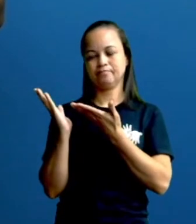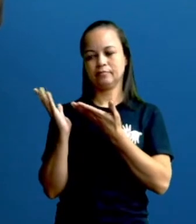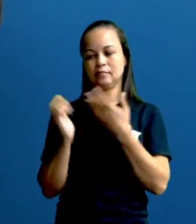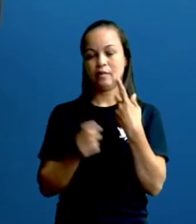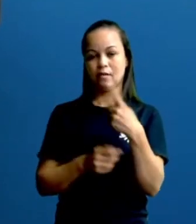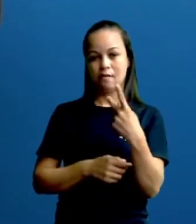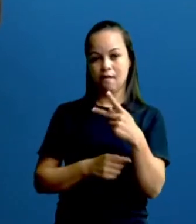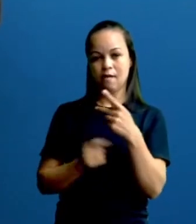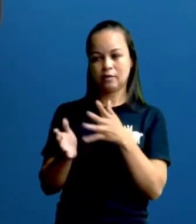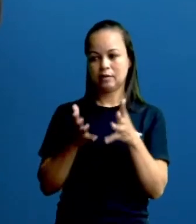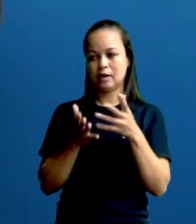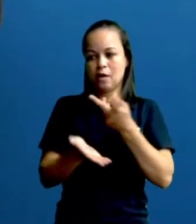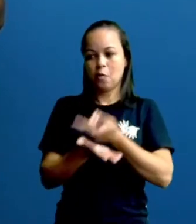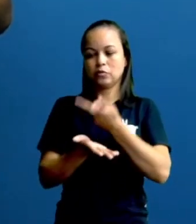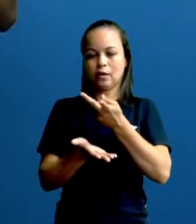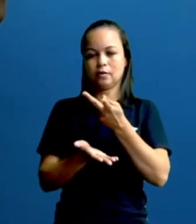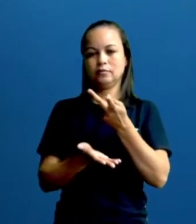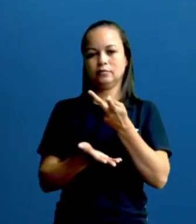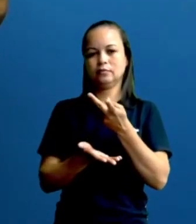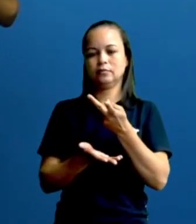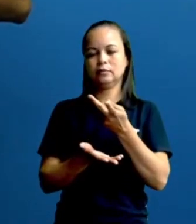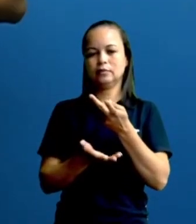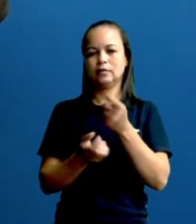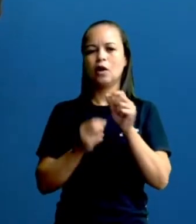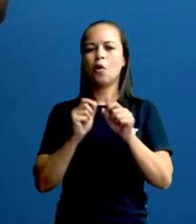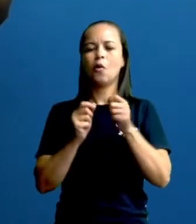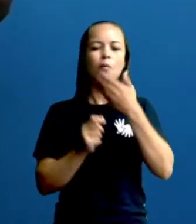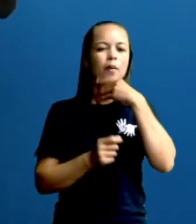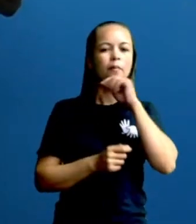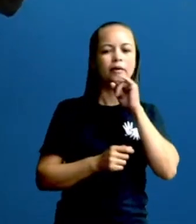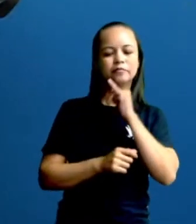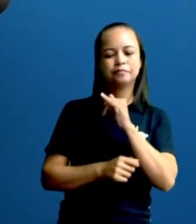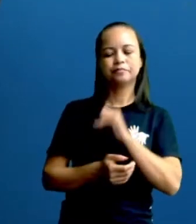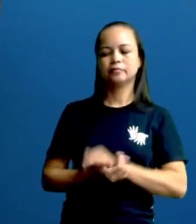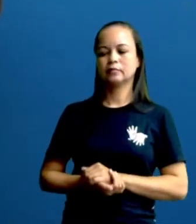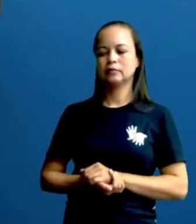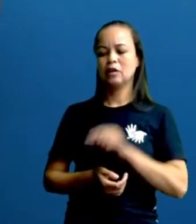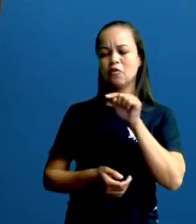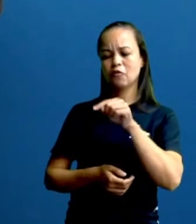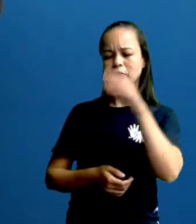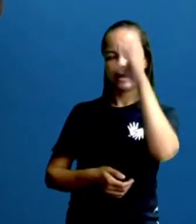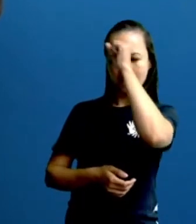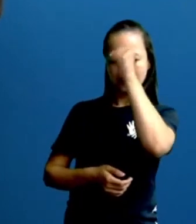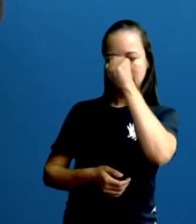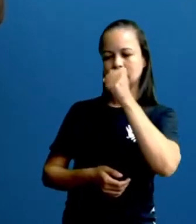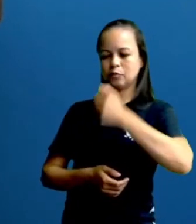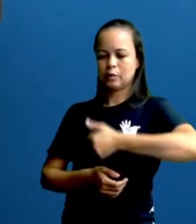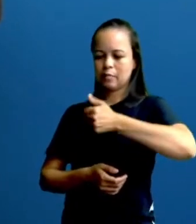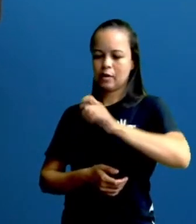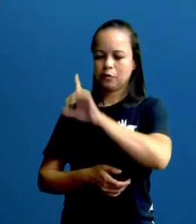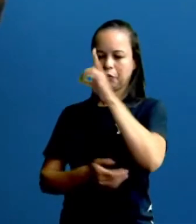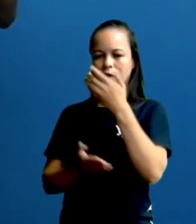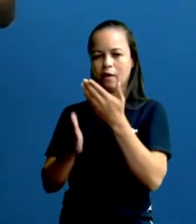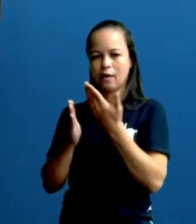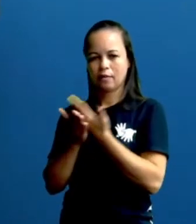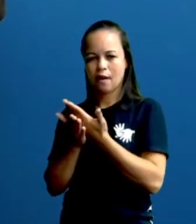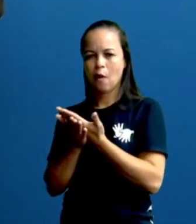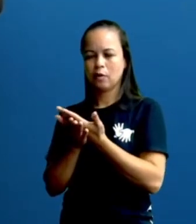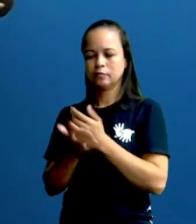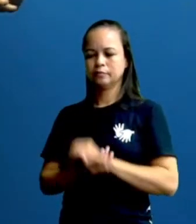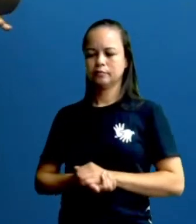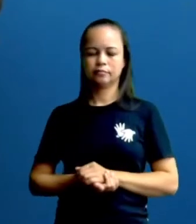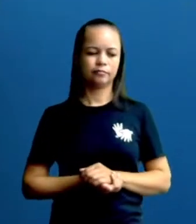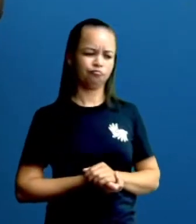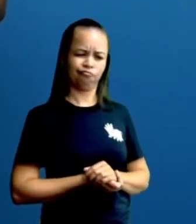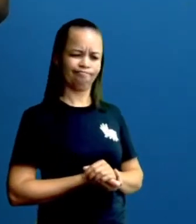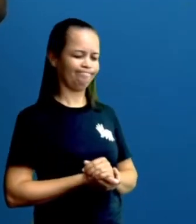Essa situação está acontecendo aí, ó. O papai diz, então, o que você aprendeu no seu primeiro dia de aula? E ele responde,